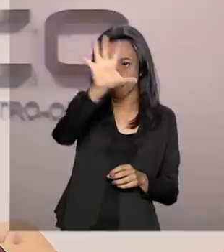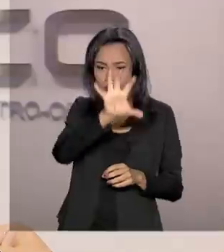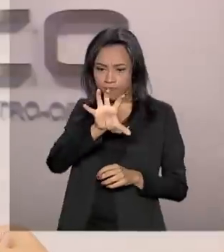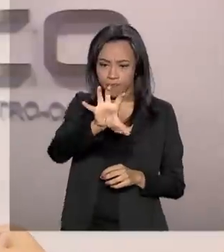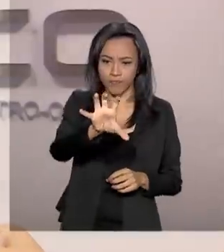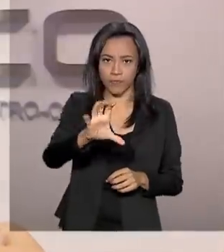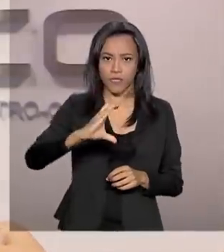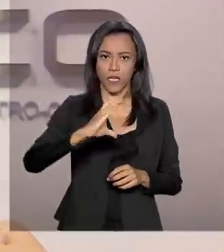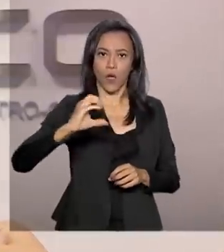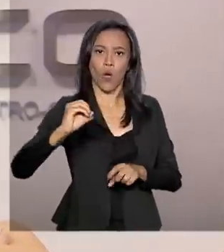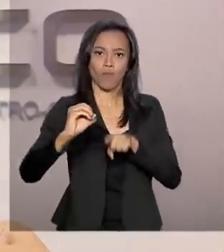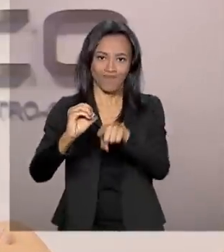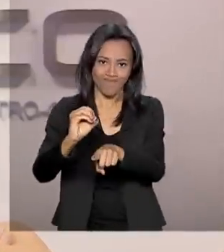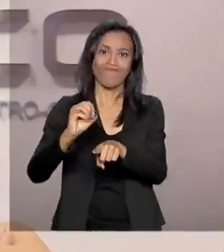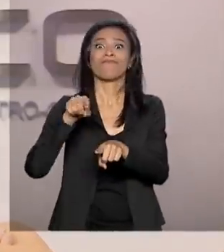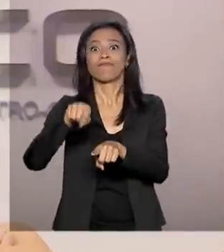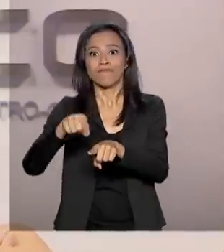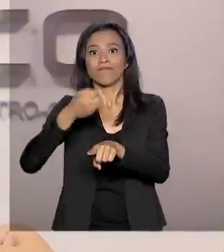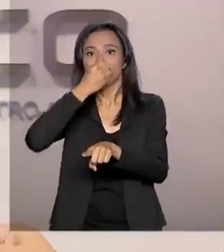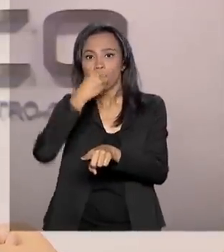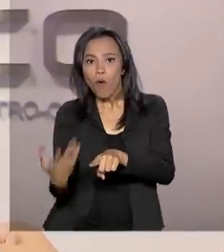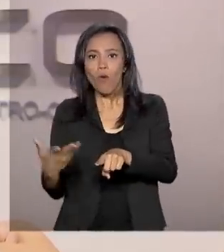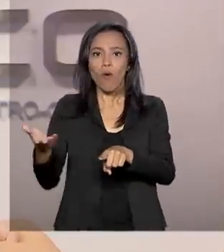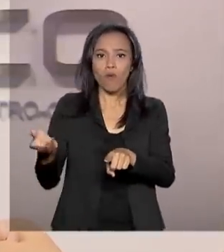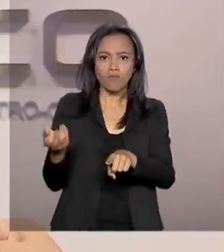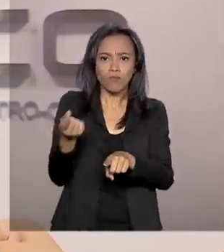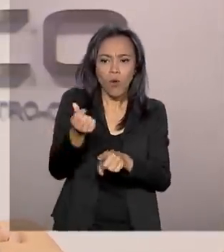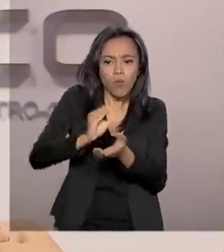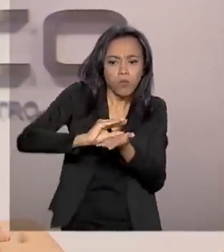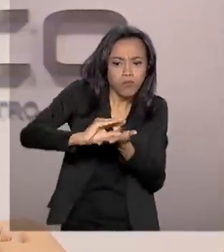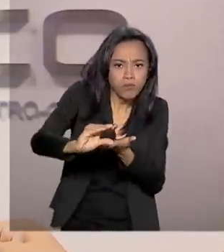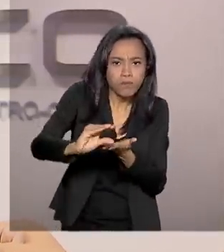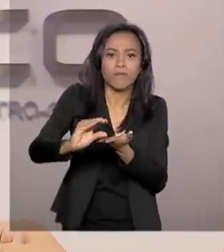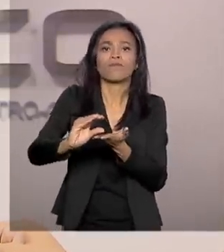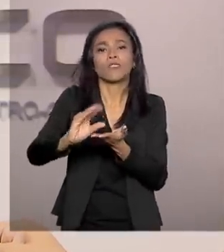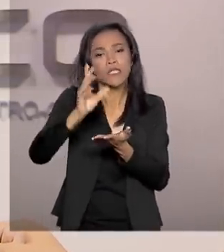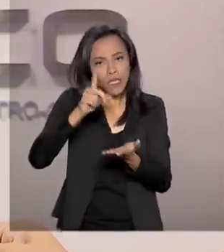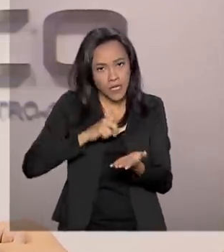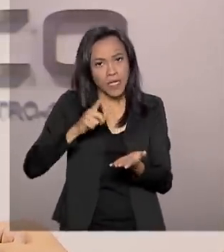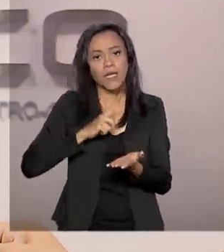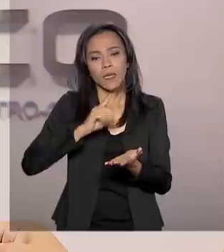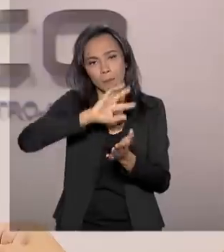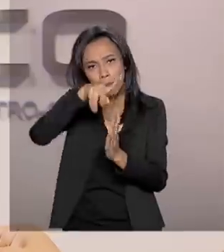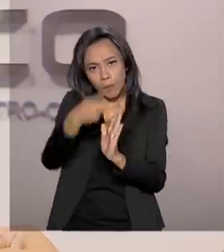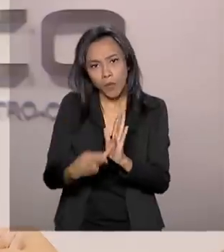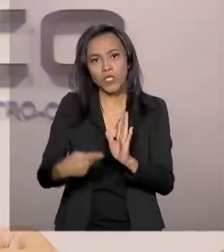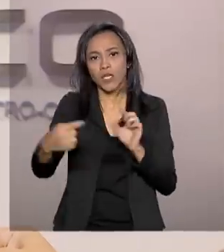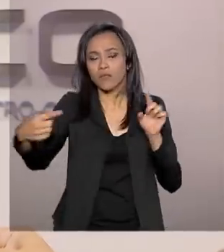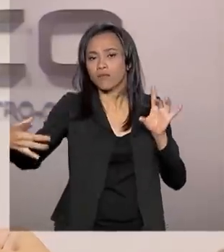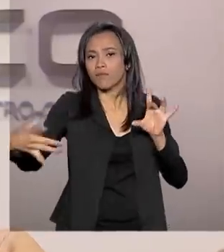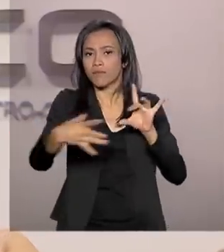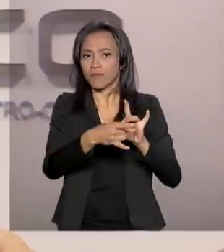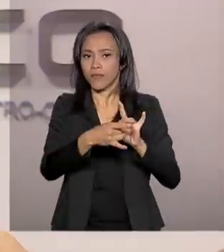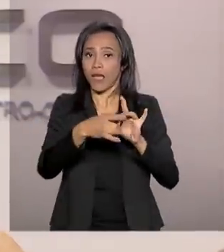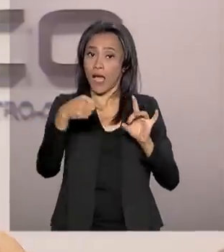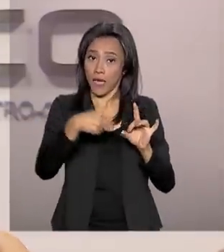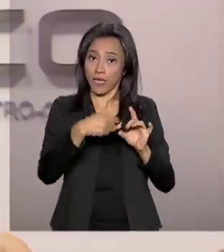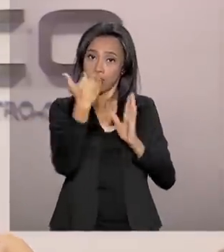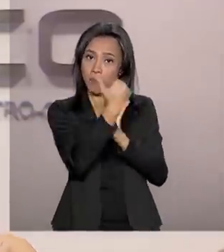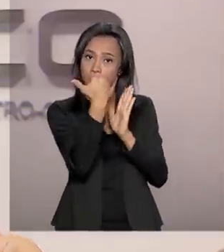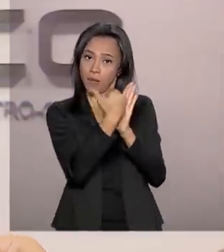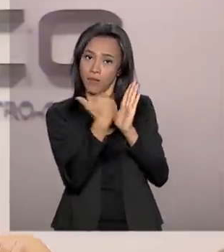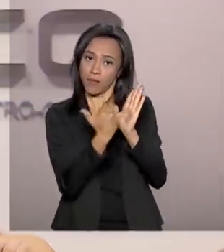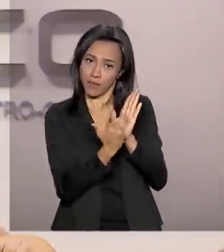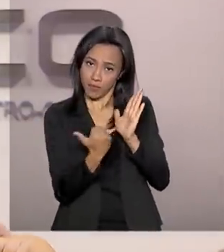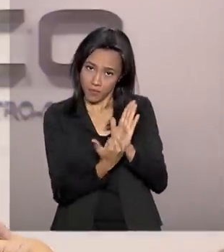É um norte, é uma diretriz para investimento. Também colocamos uma carteira de projetos associados a estes programas indicativos e a estes eixos